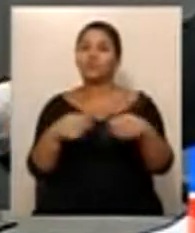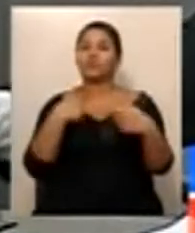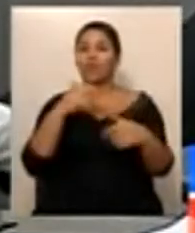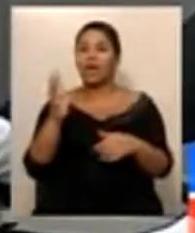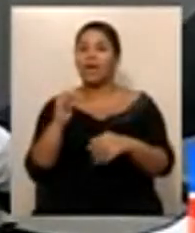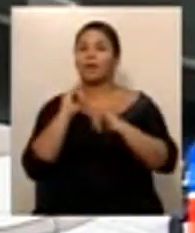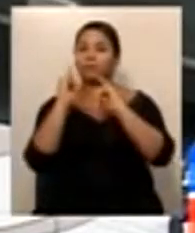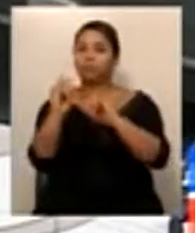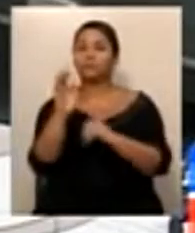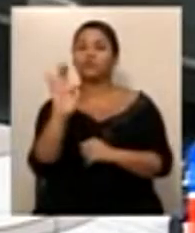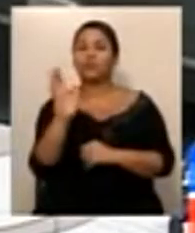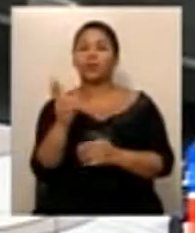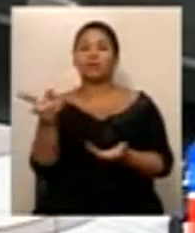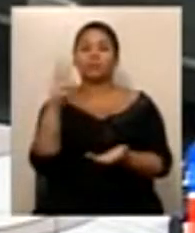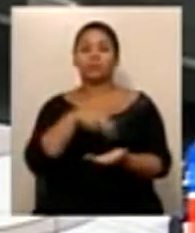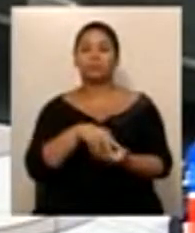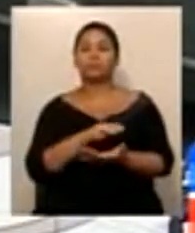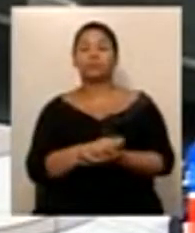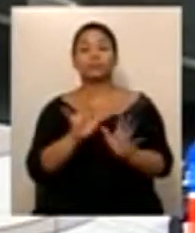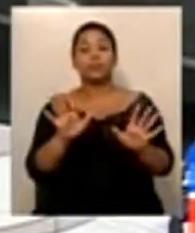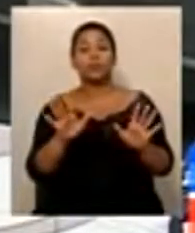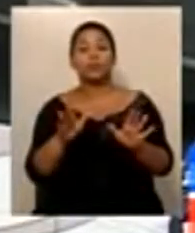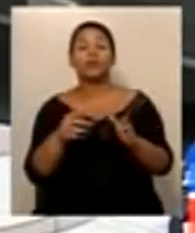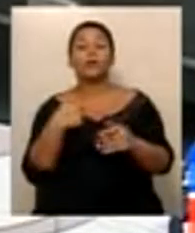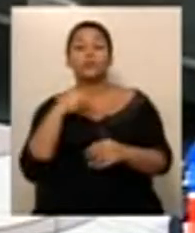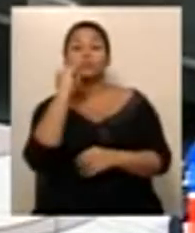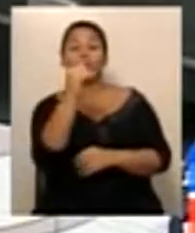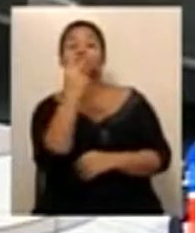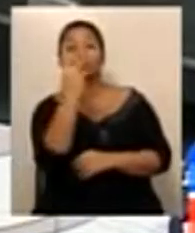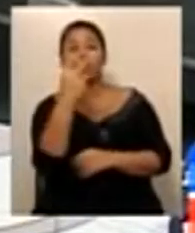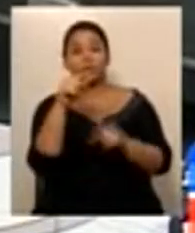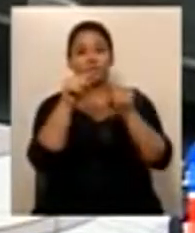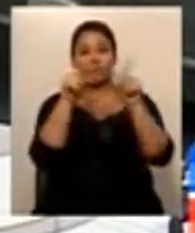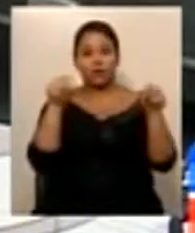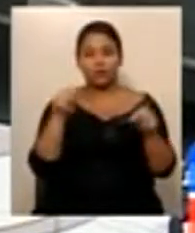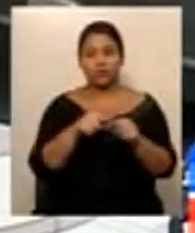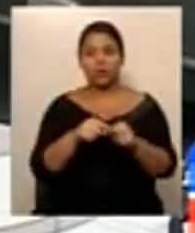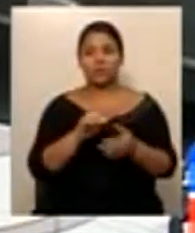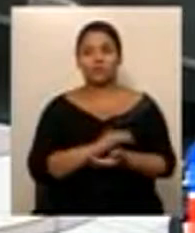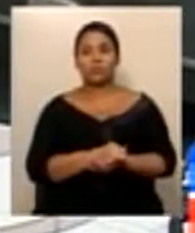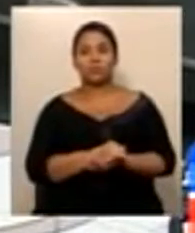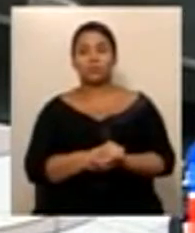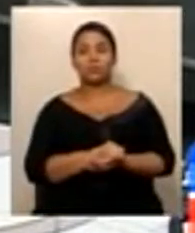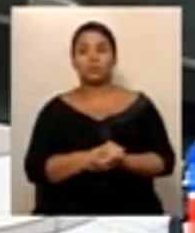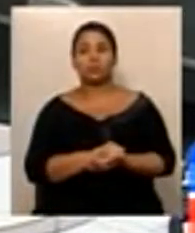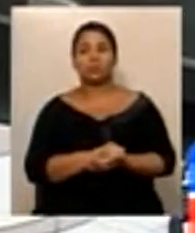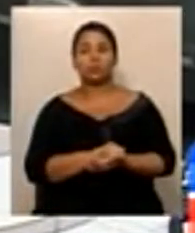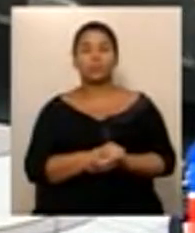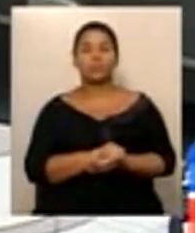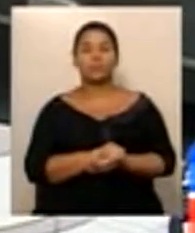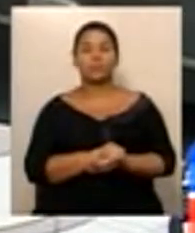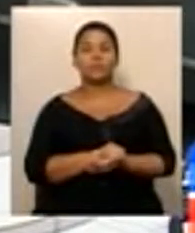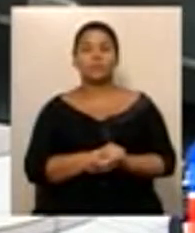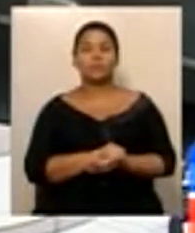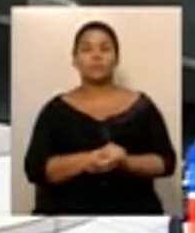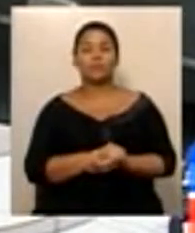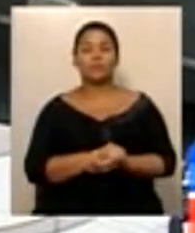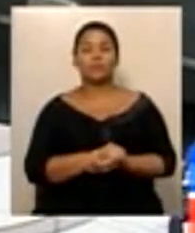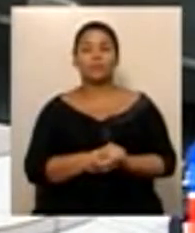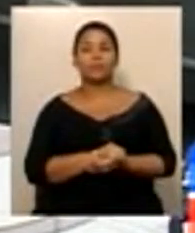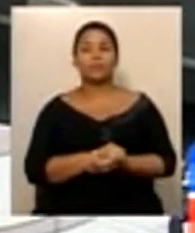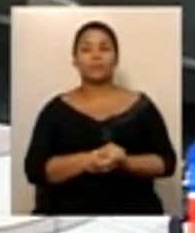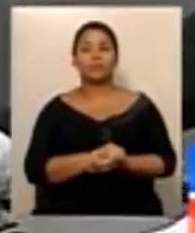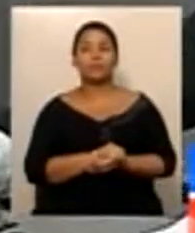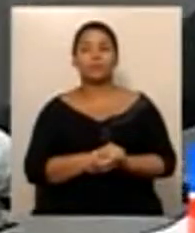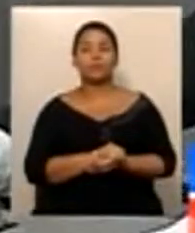já está... Só confirmando que são dois projetos, altera o regimento e a Constituição, porque assim deve ser o